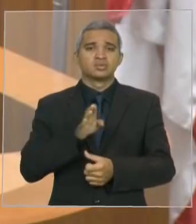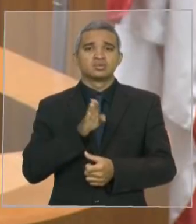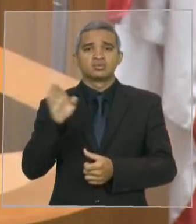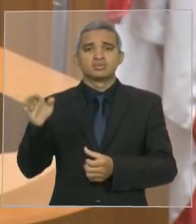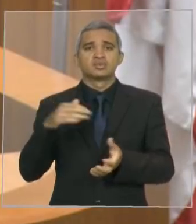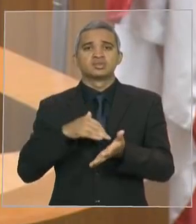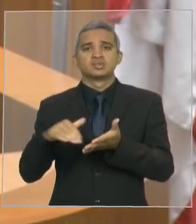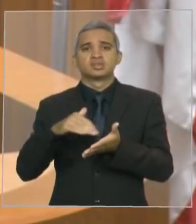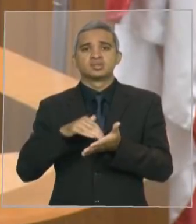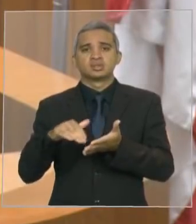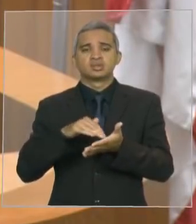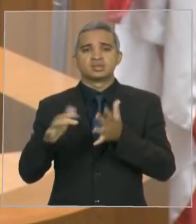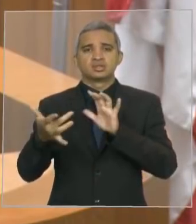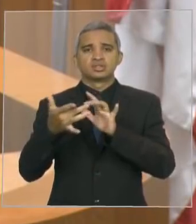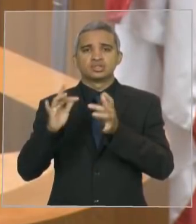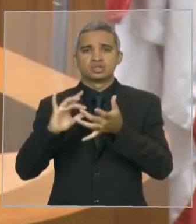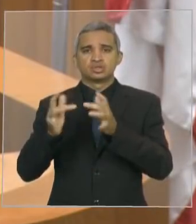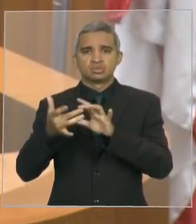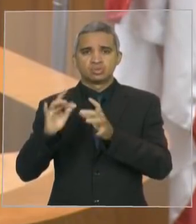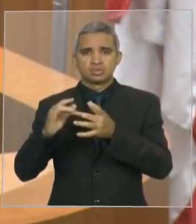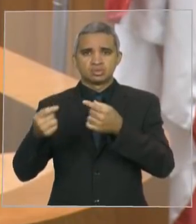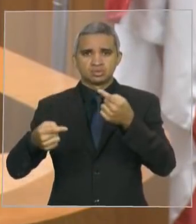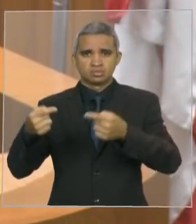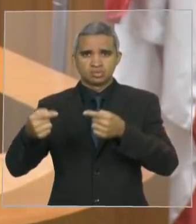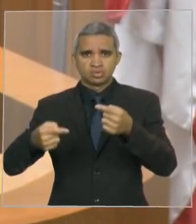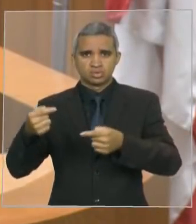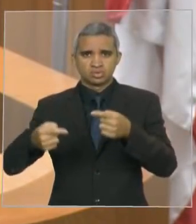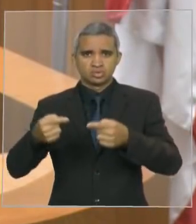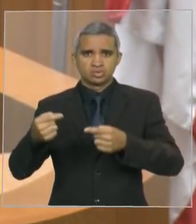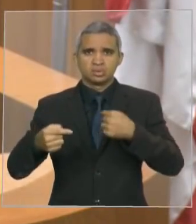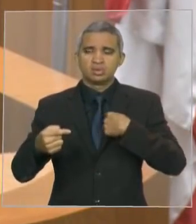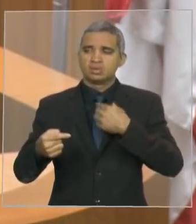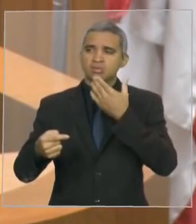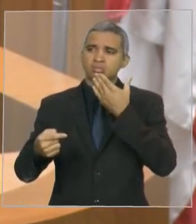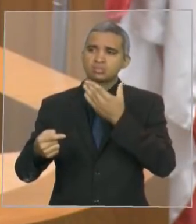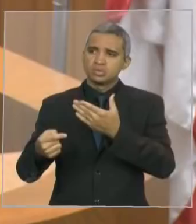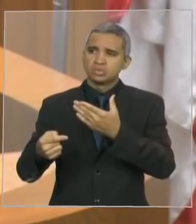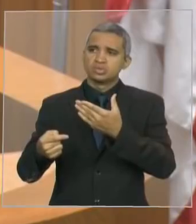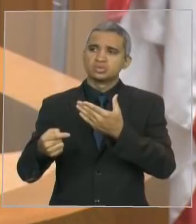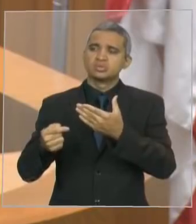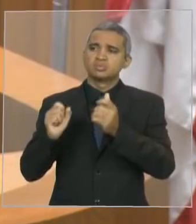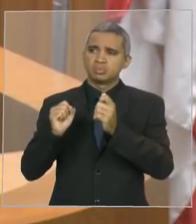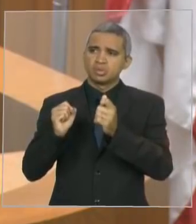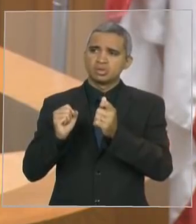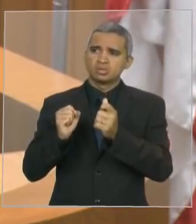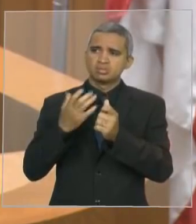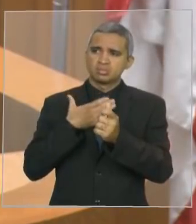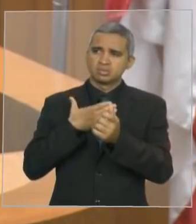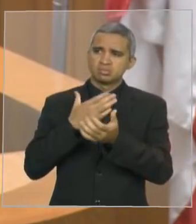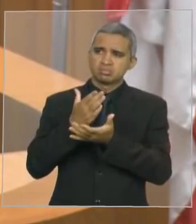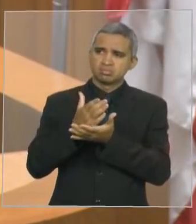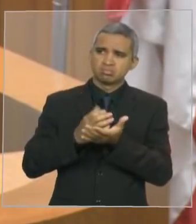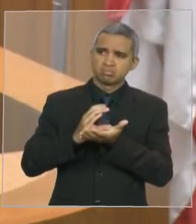e pedi o direito de ter um valor representativo de emenda parlamentar.